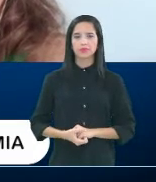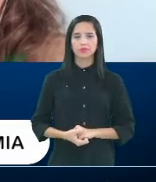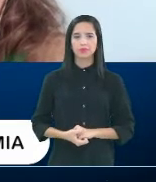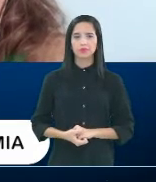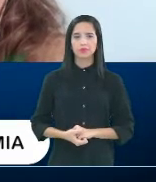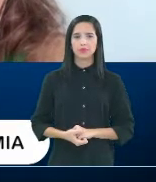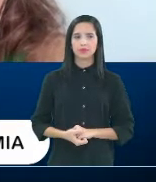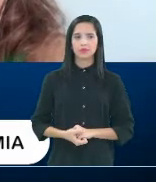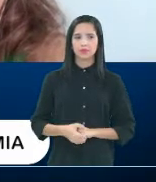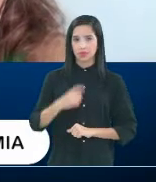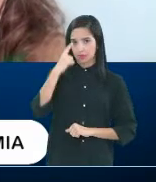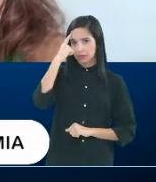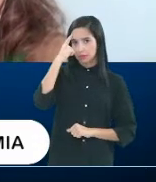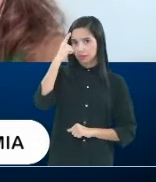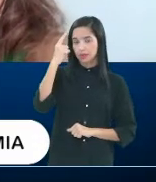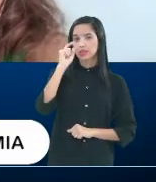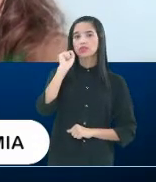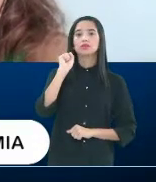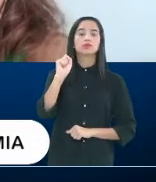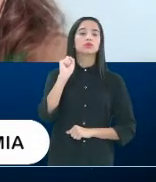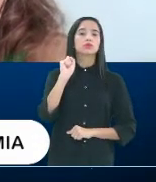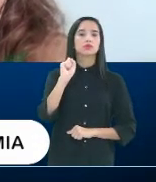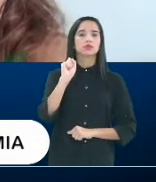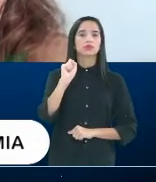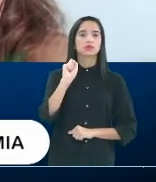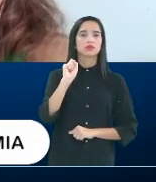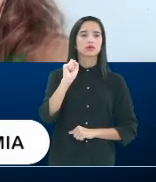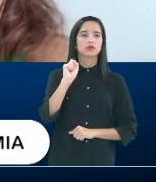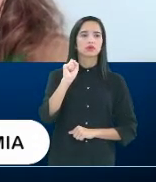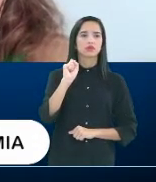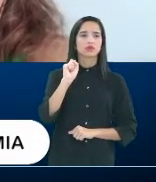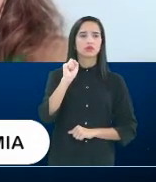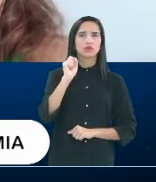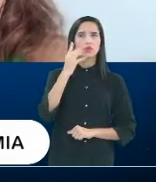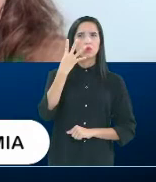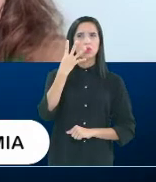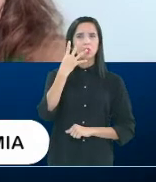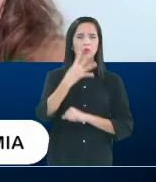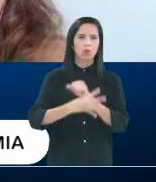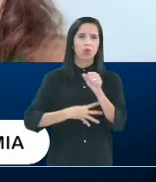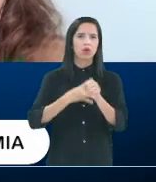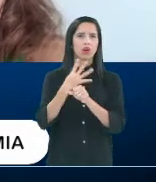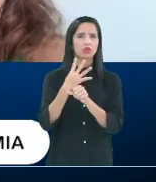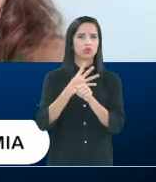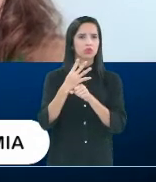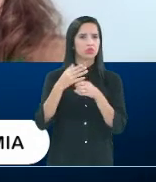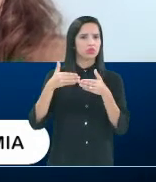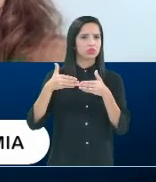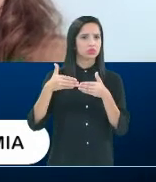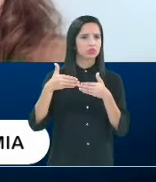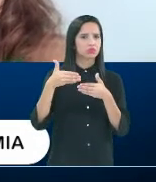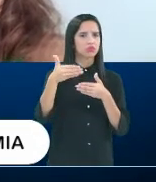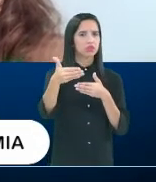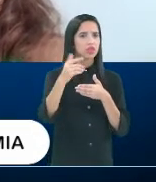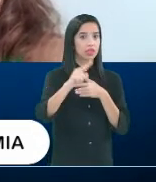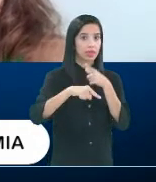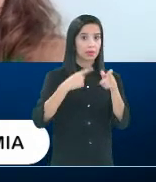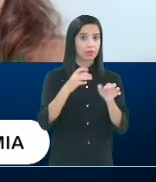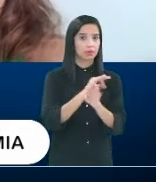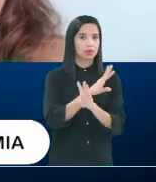prevê que, pelo menos, uns quatro anos para frente, pós pandemia,